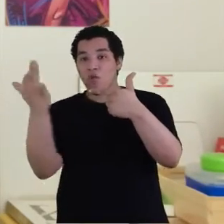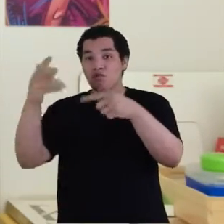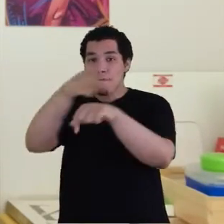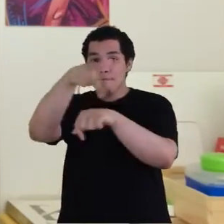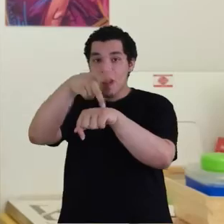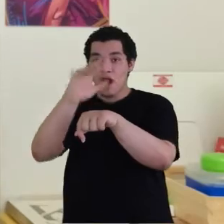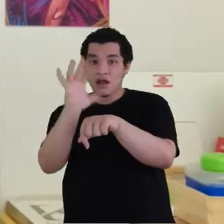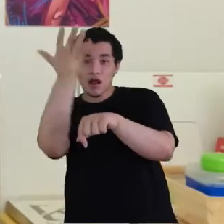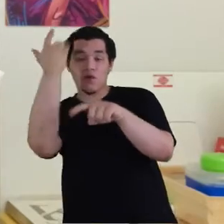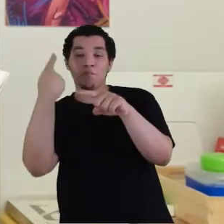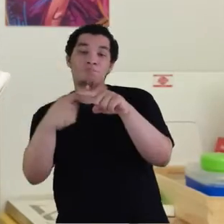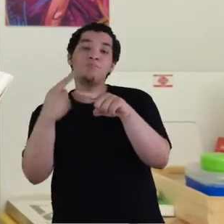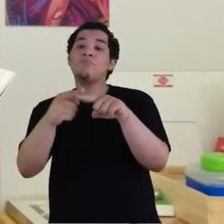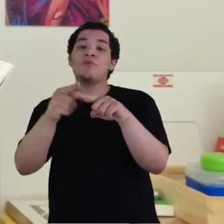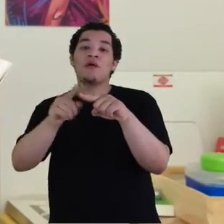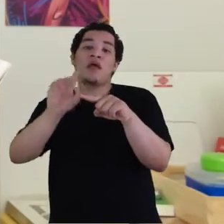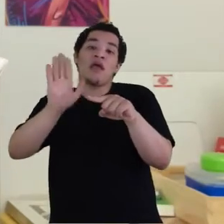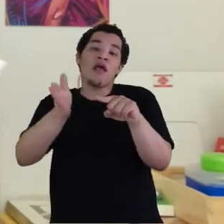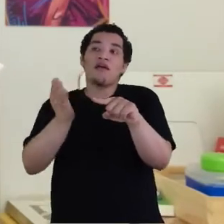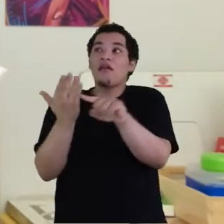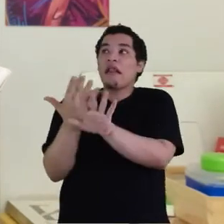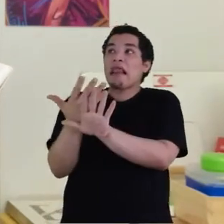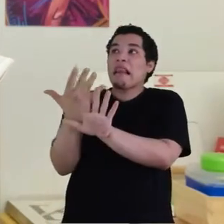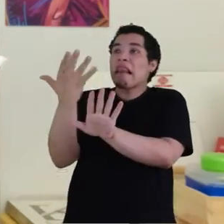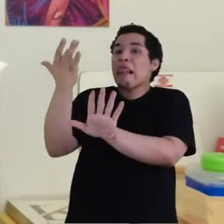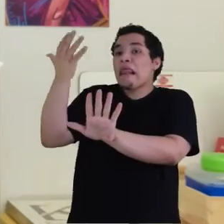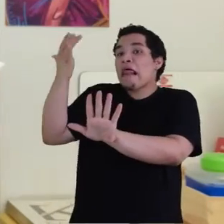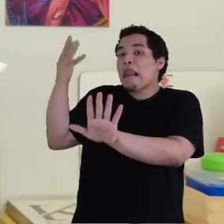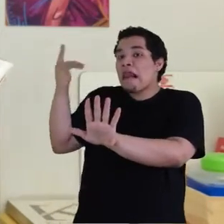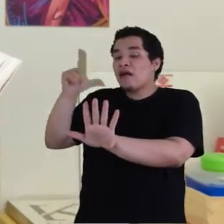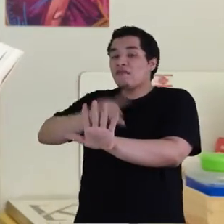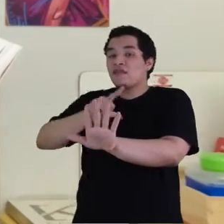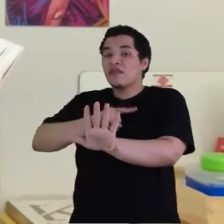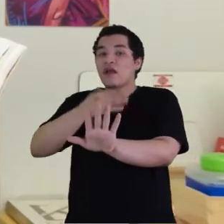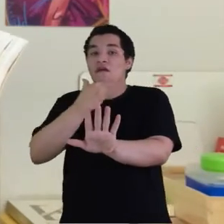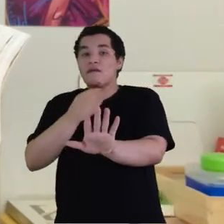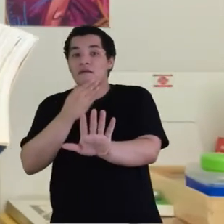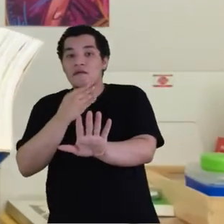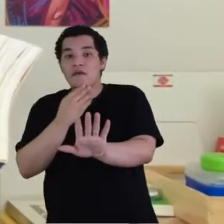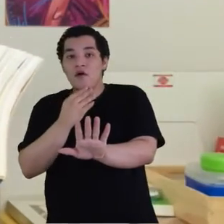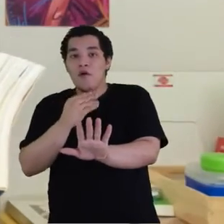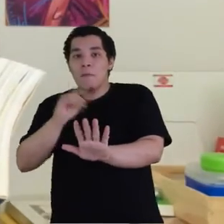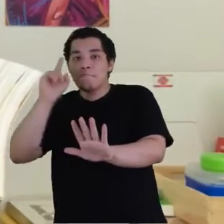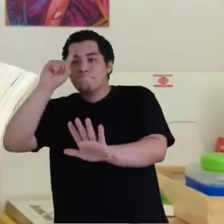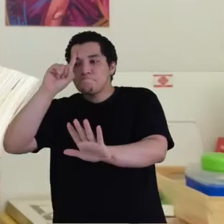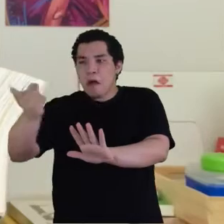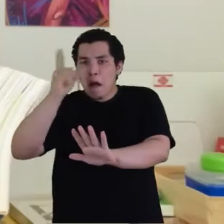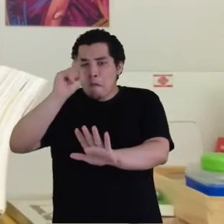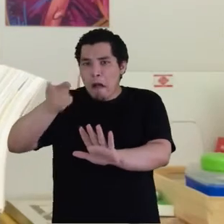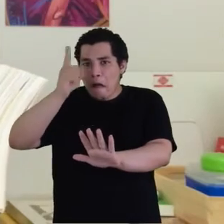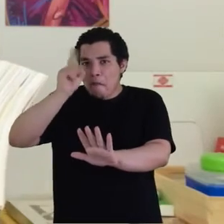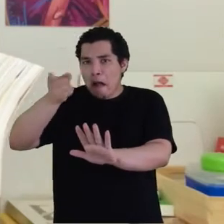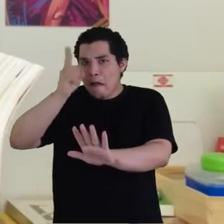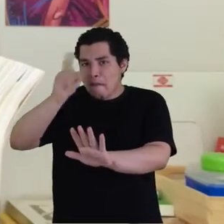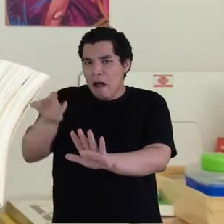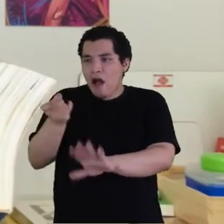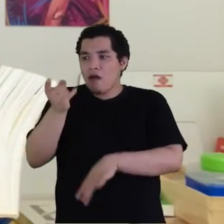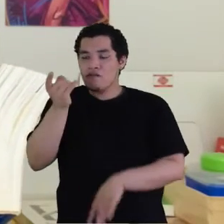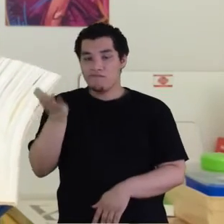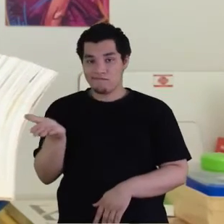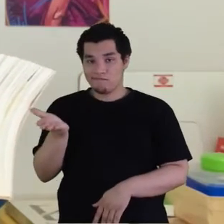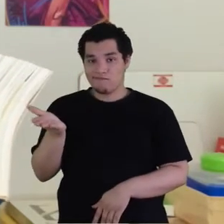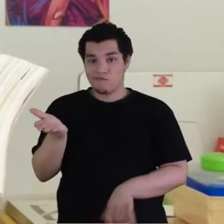as mulheres vem do domínio injusto e cruel, que o homem assumiu sobre ela. É